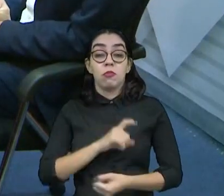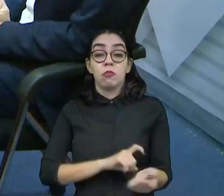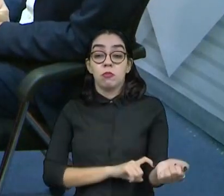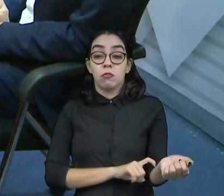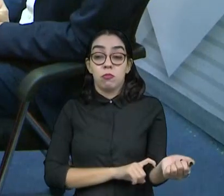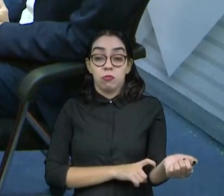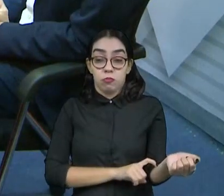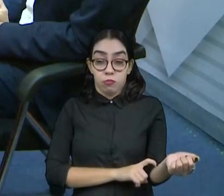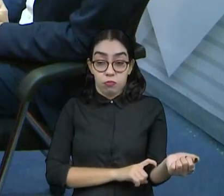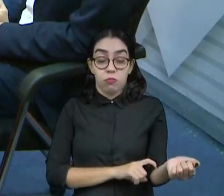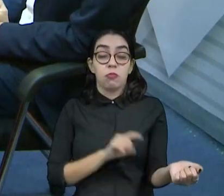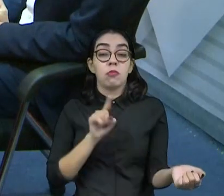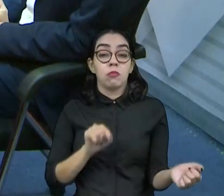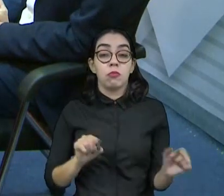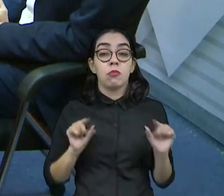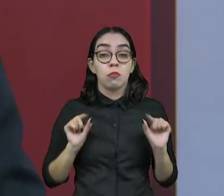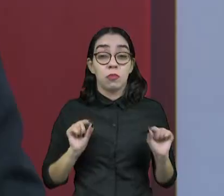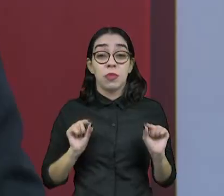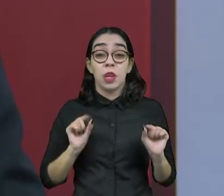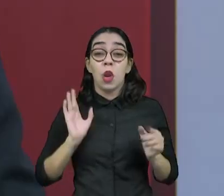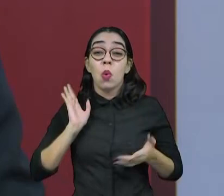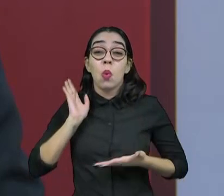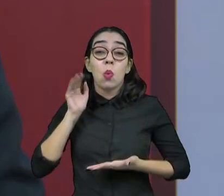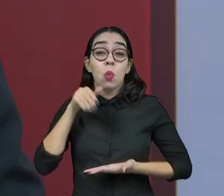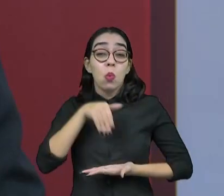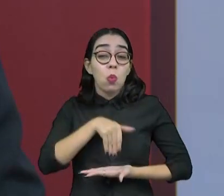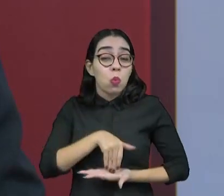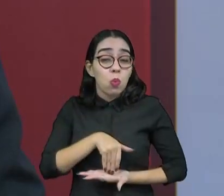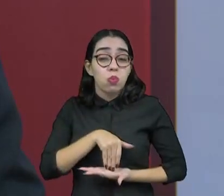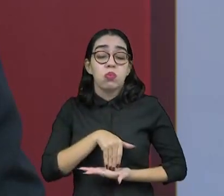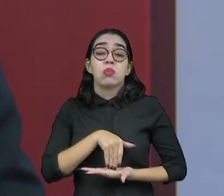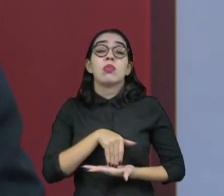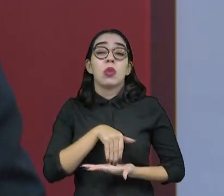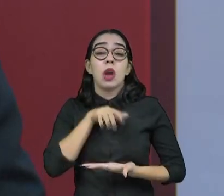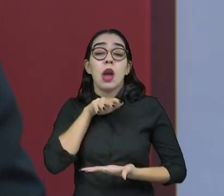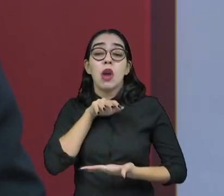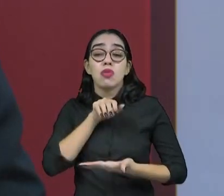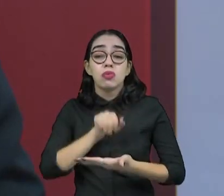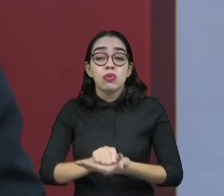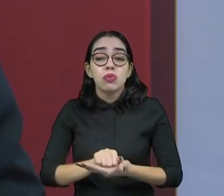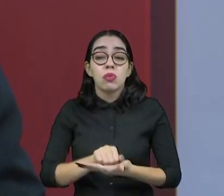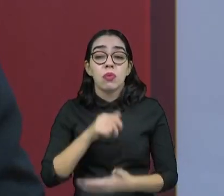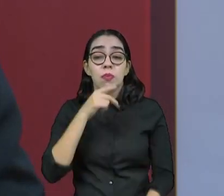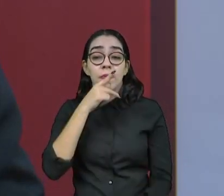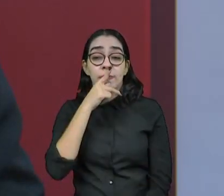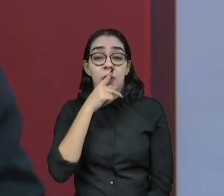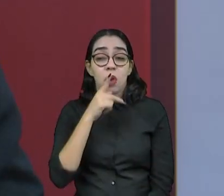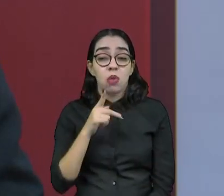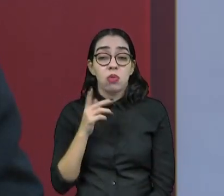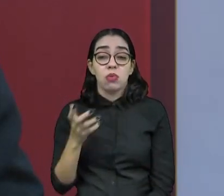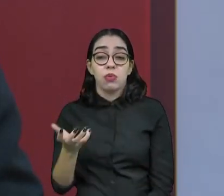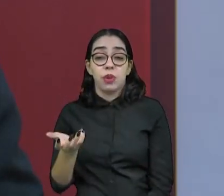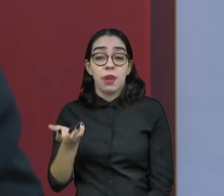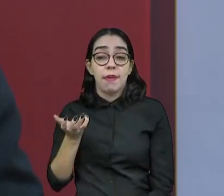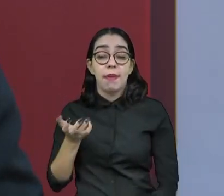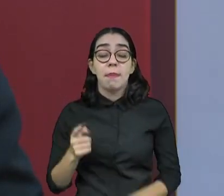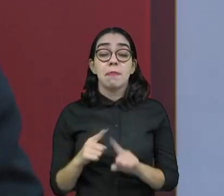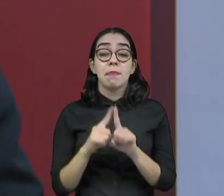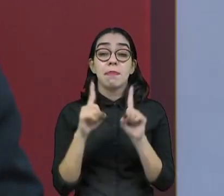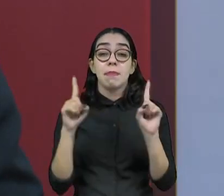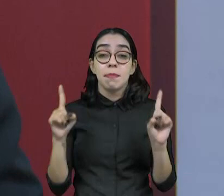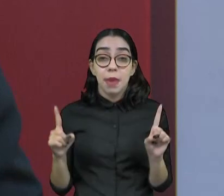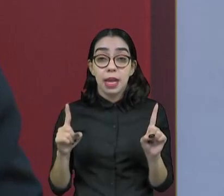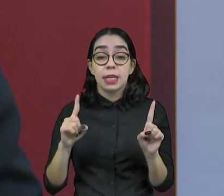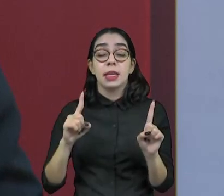o Elmano entra... Foi o último candidato a ser apresentado na convenção partidária. Portanto, em tese,